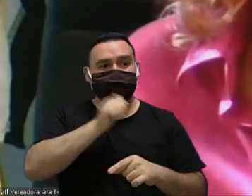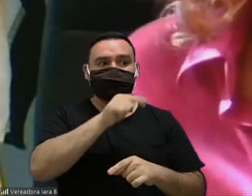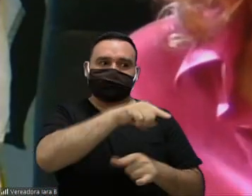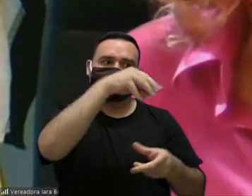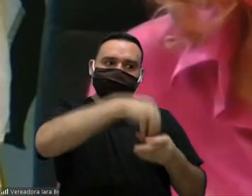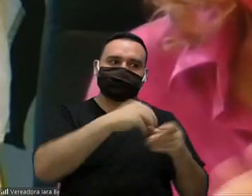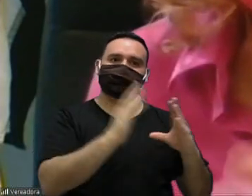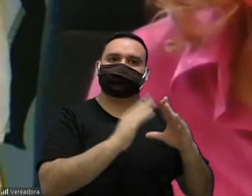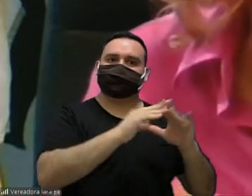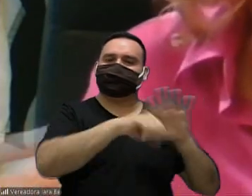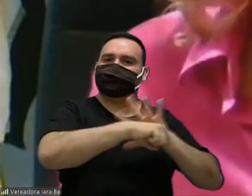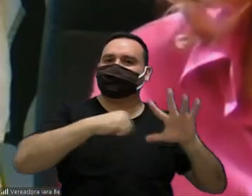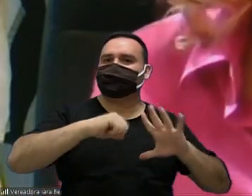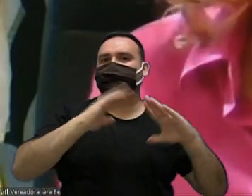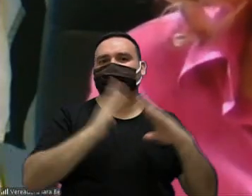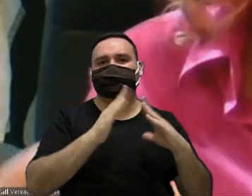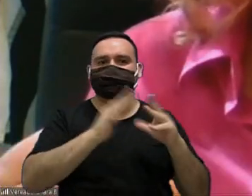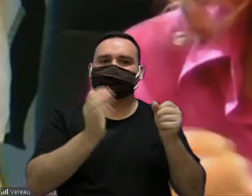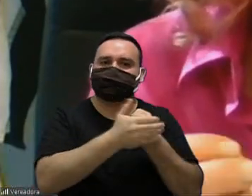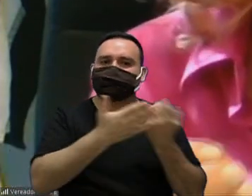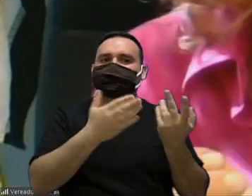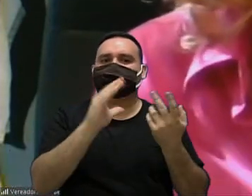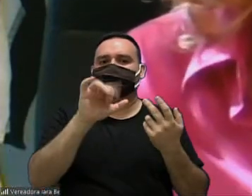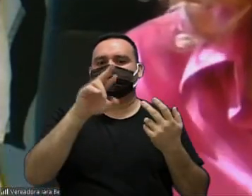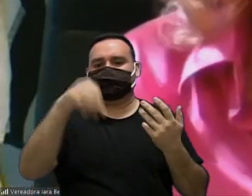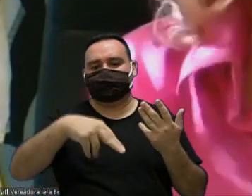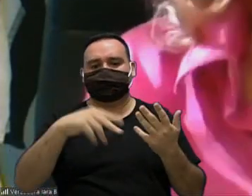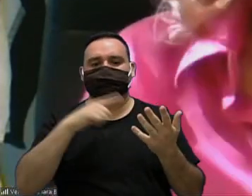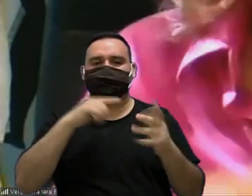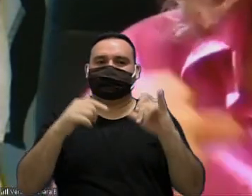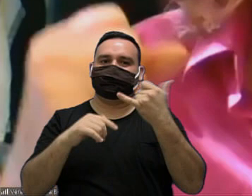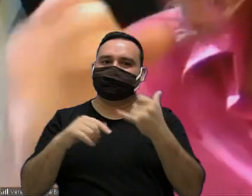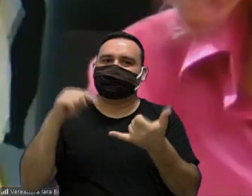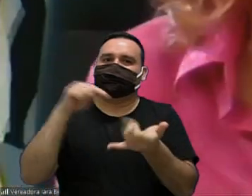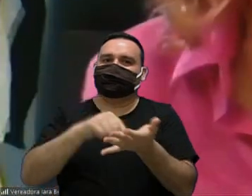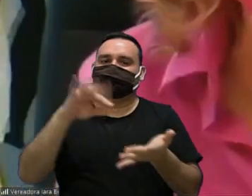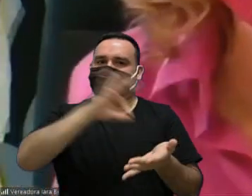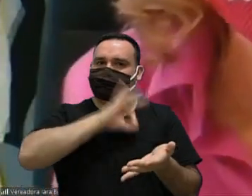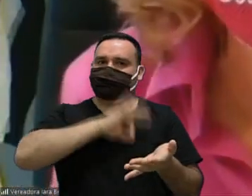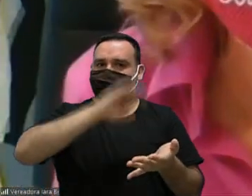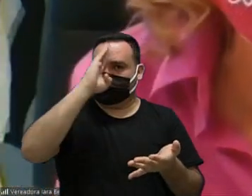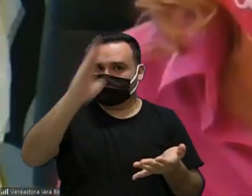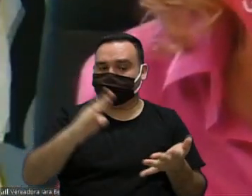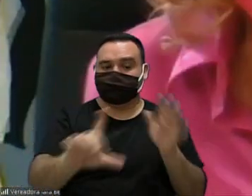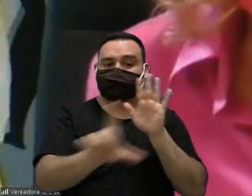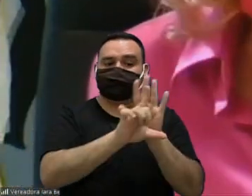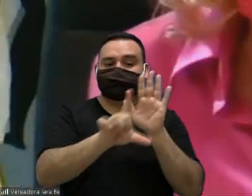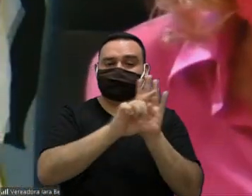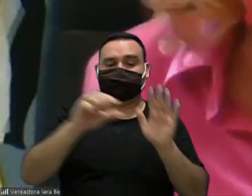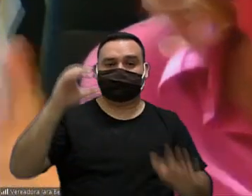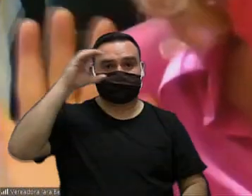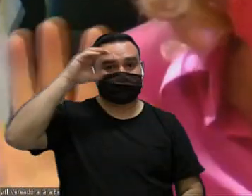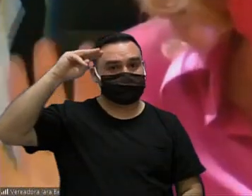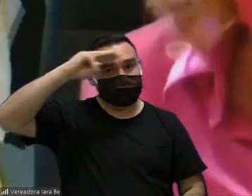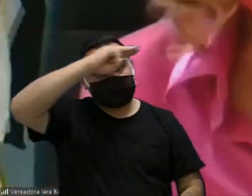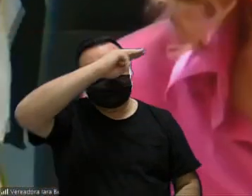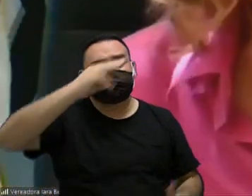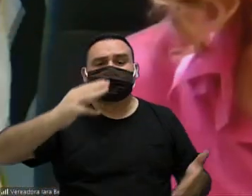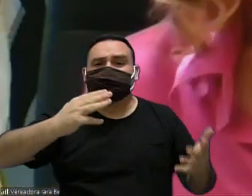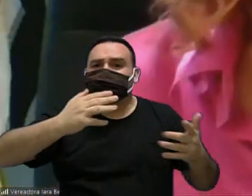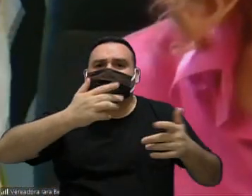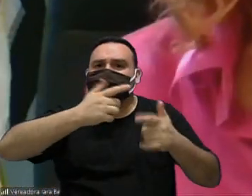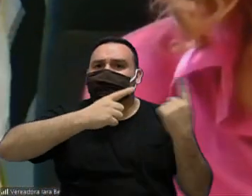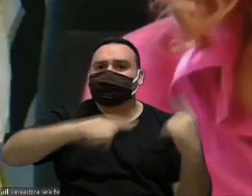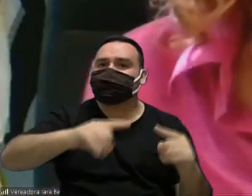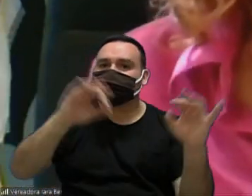como casa-abrigo como serém como botão do pânico como enquadramento na lei Maria da Penha e outros então não vejo